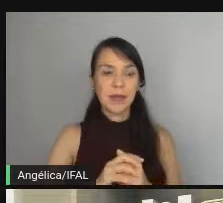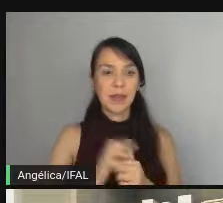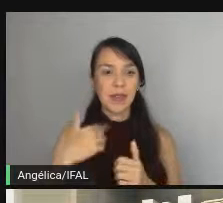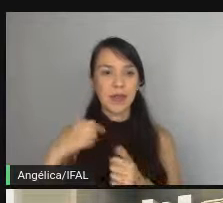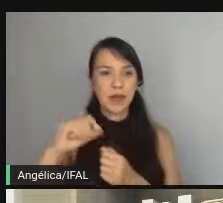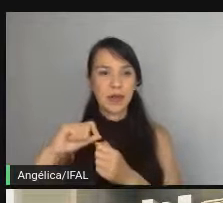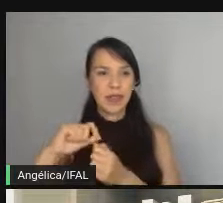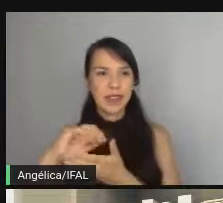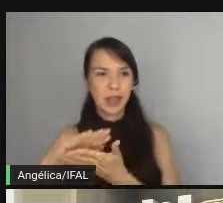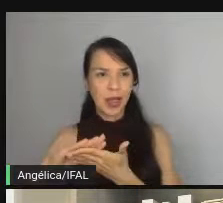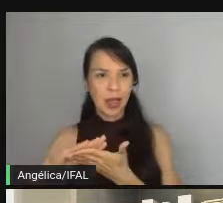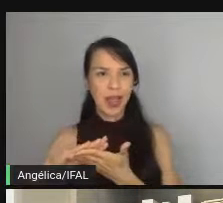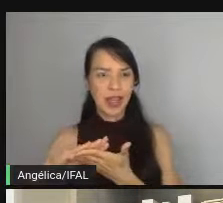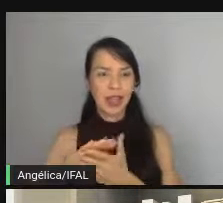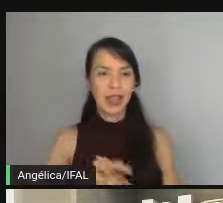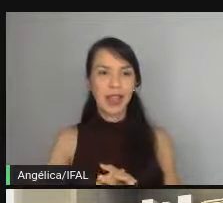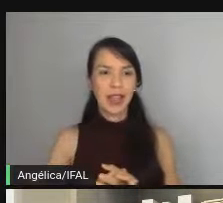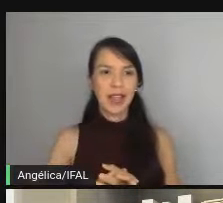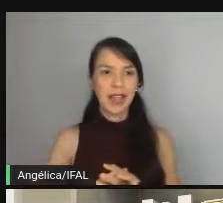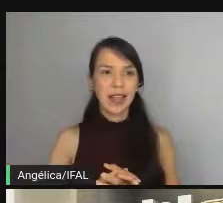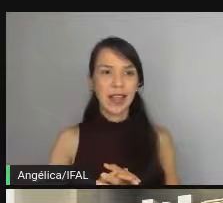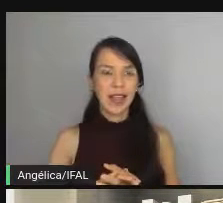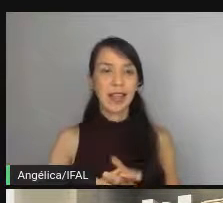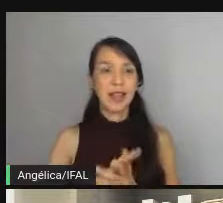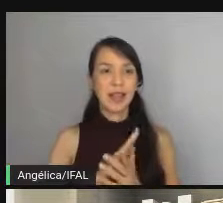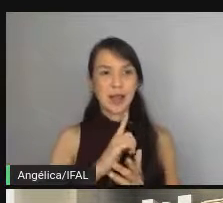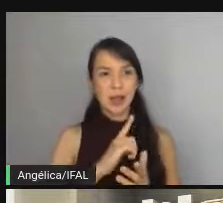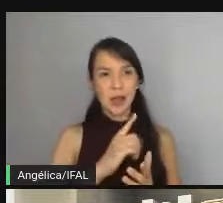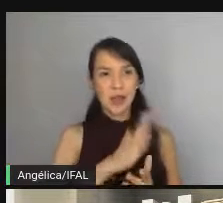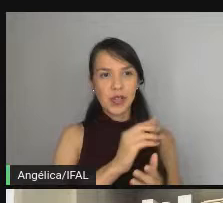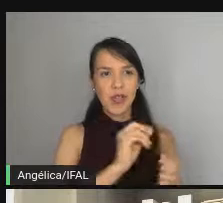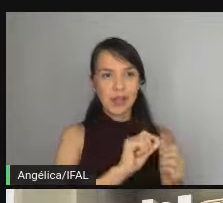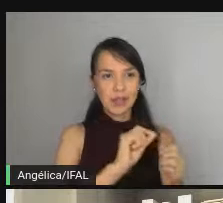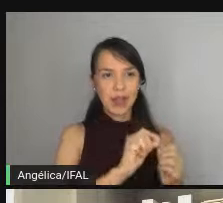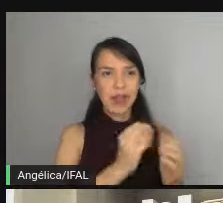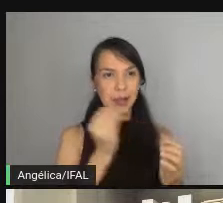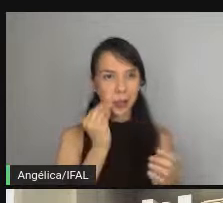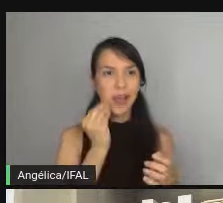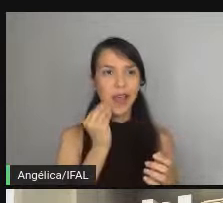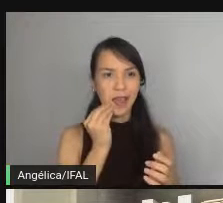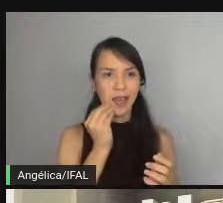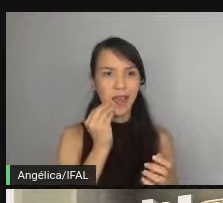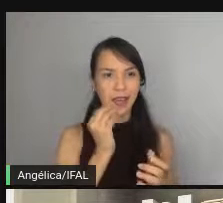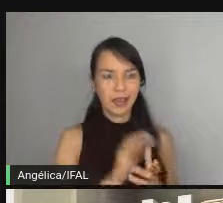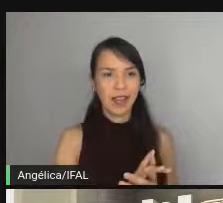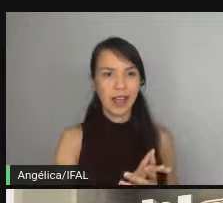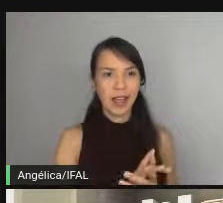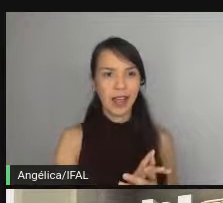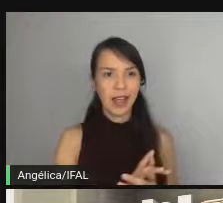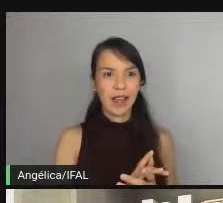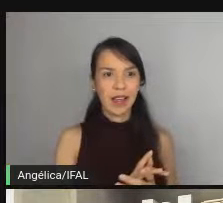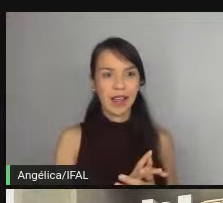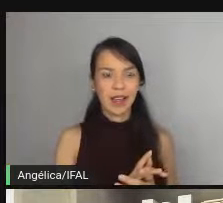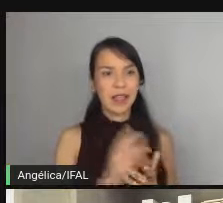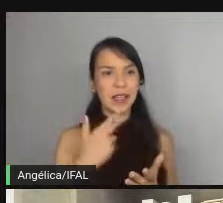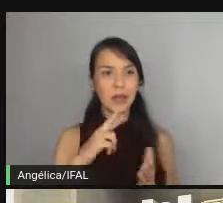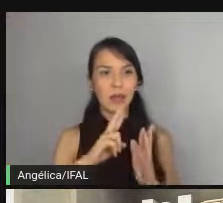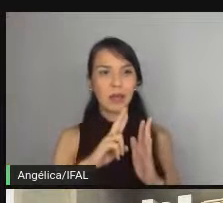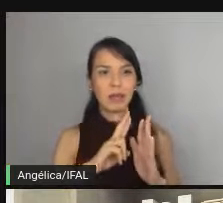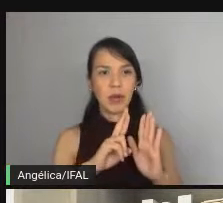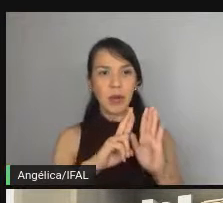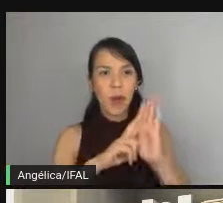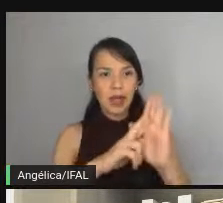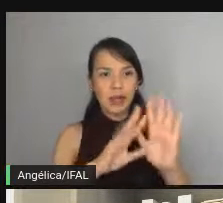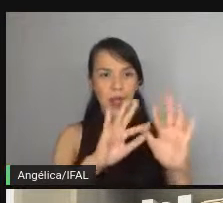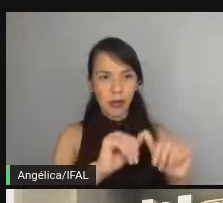fazendo nada na verdade eu já criaria o teste seria o o o resultado final né o